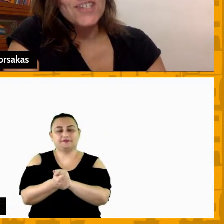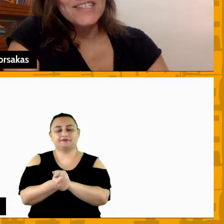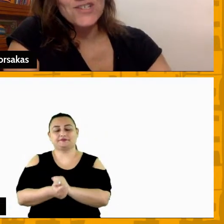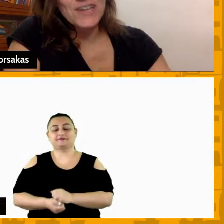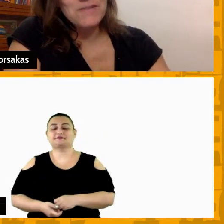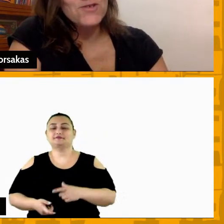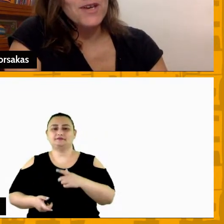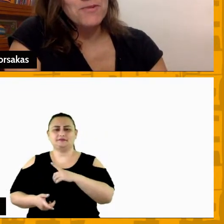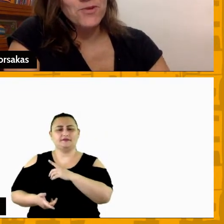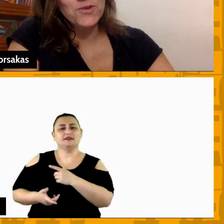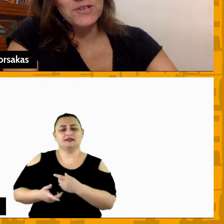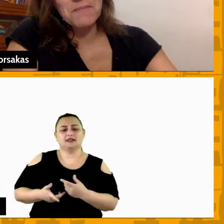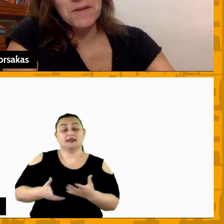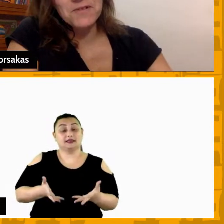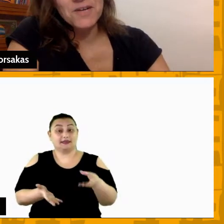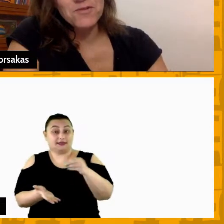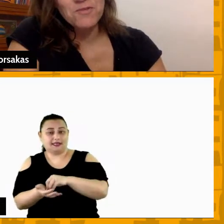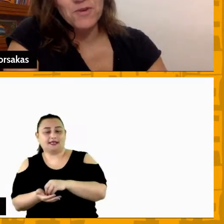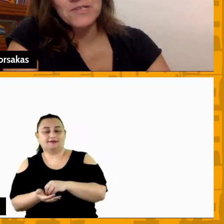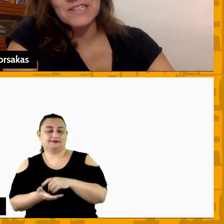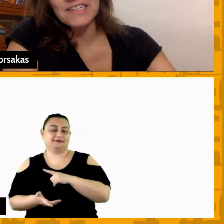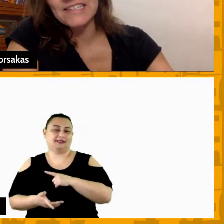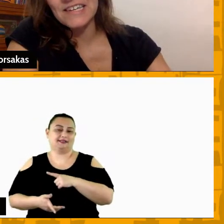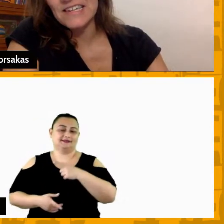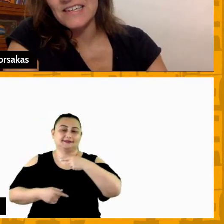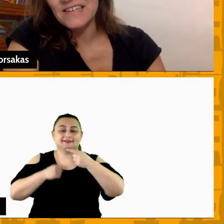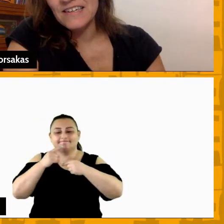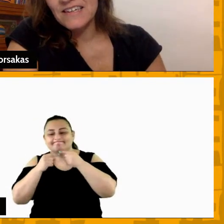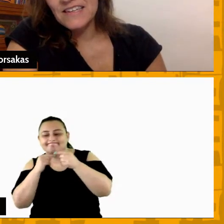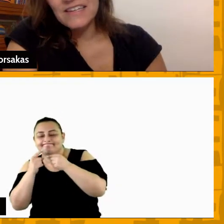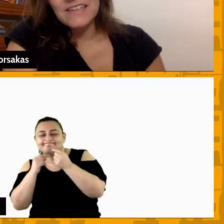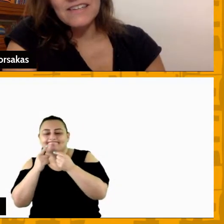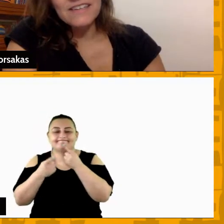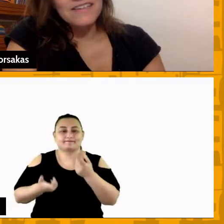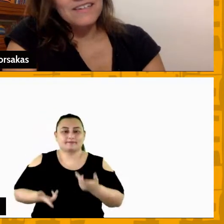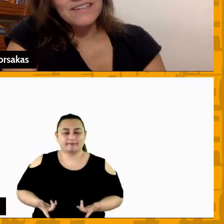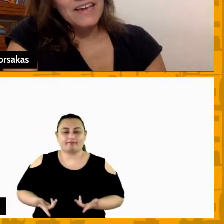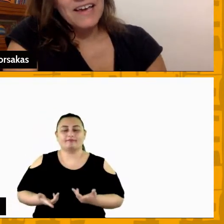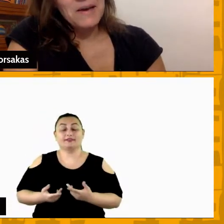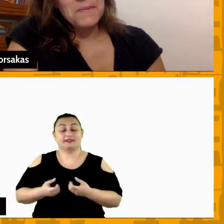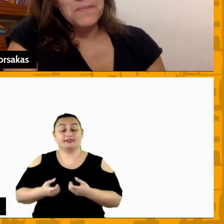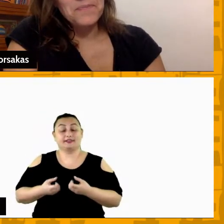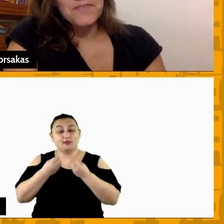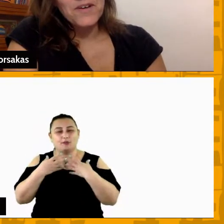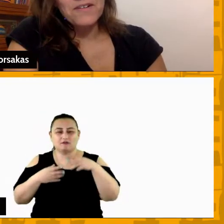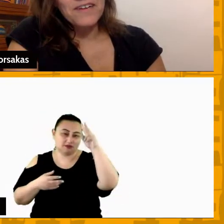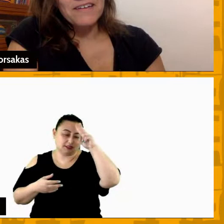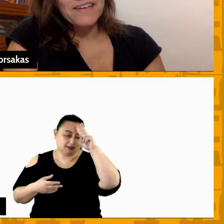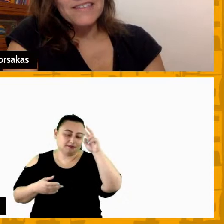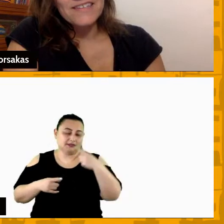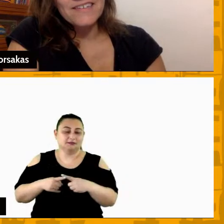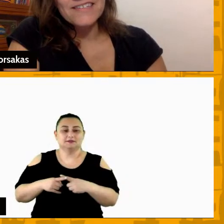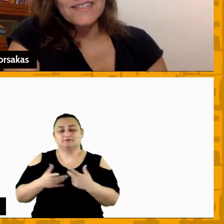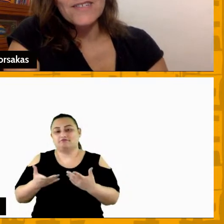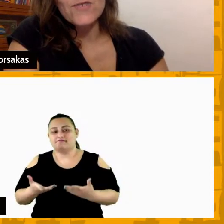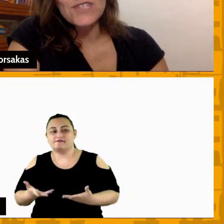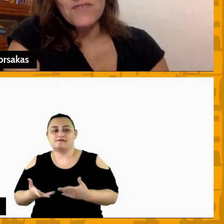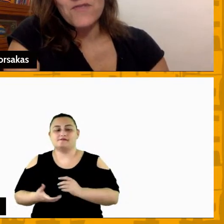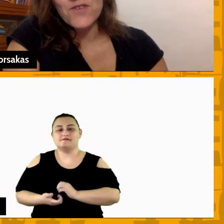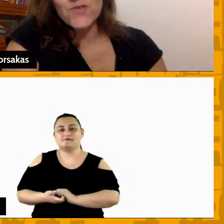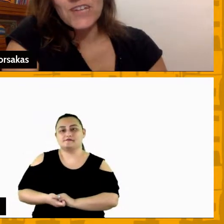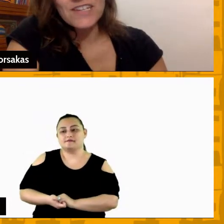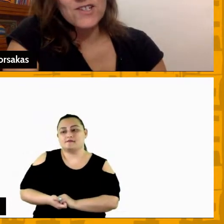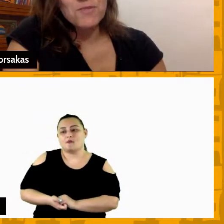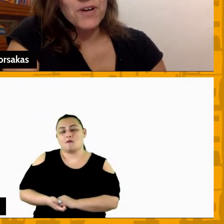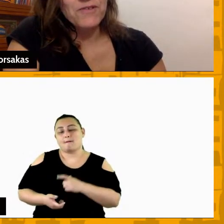coloca a gente nesses dilemas o tempo todo acho que é muito bom você trazer e é esses